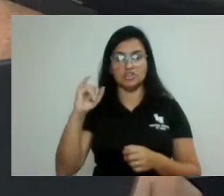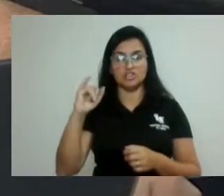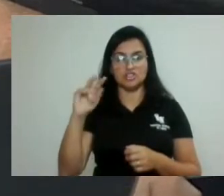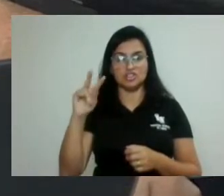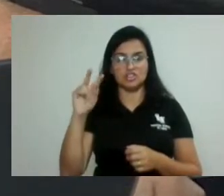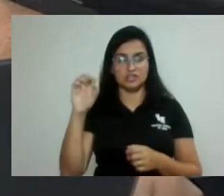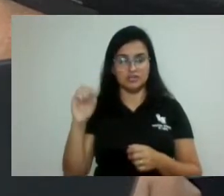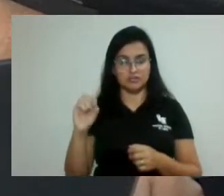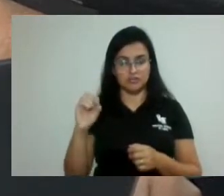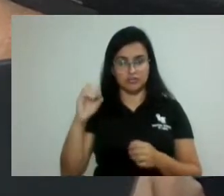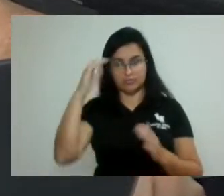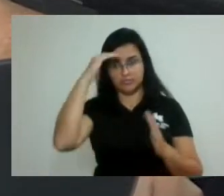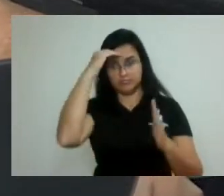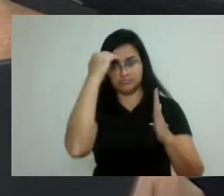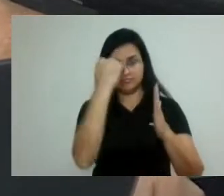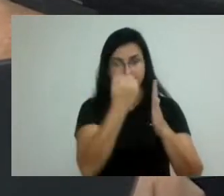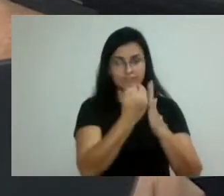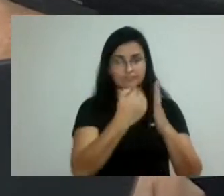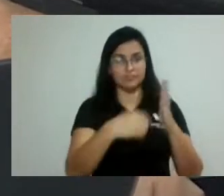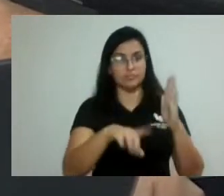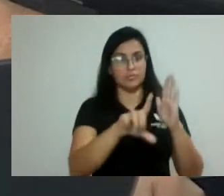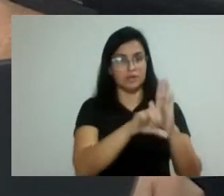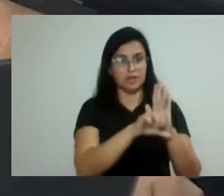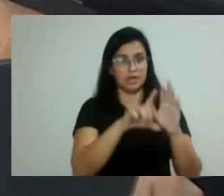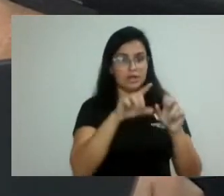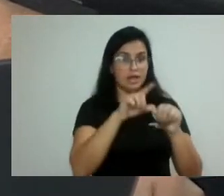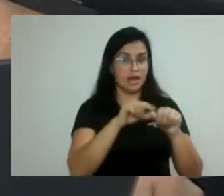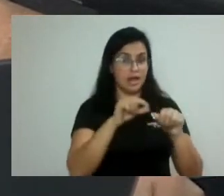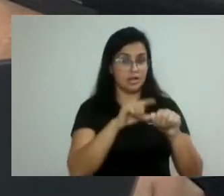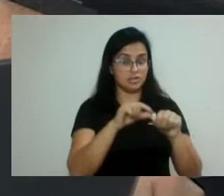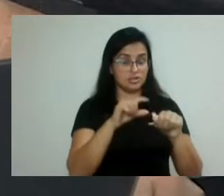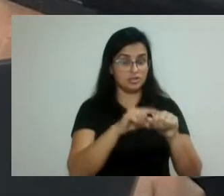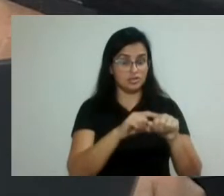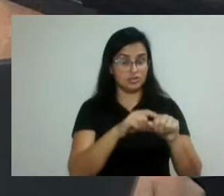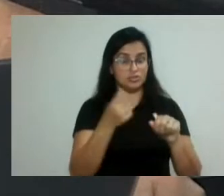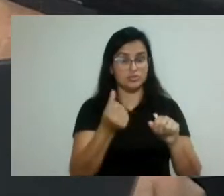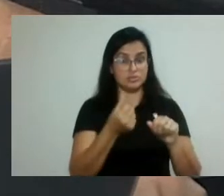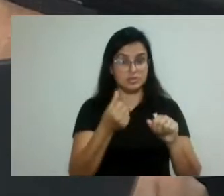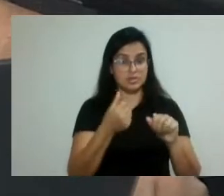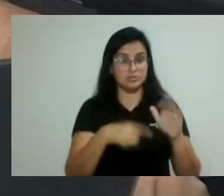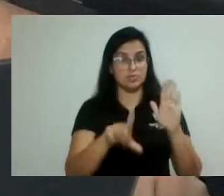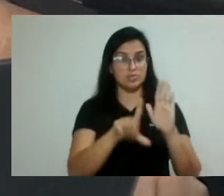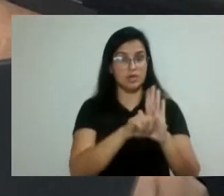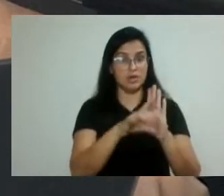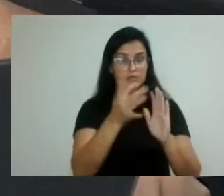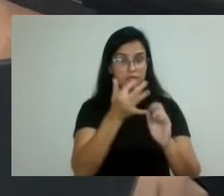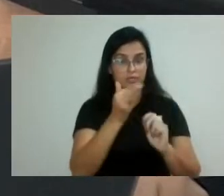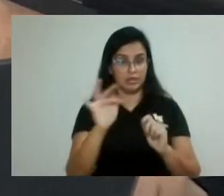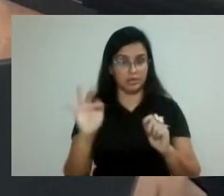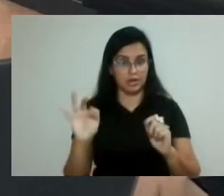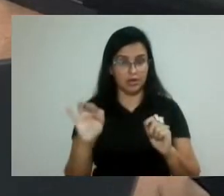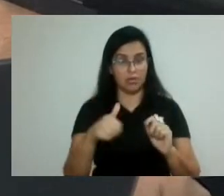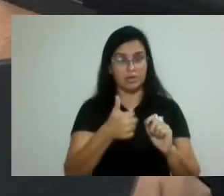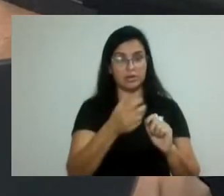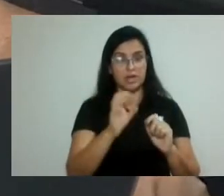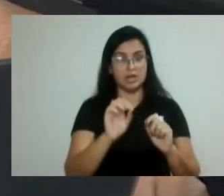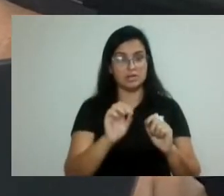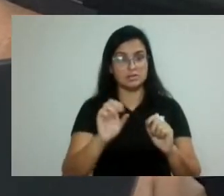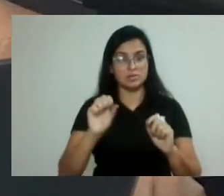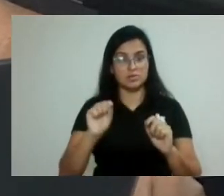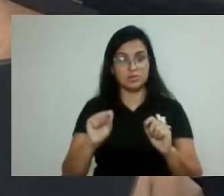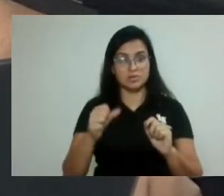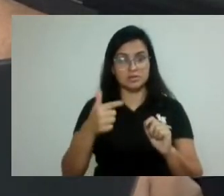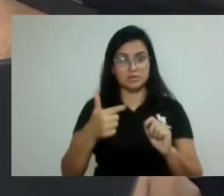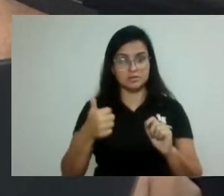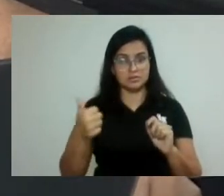do inciso 9 do artigo 6º da Lei Federal, nº 10.826, de 2003.